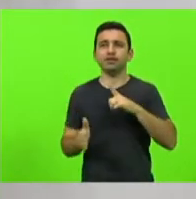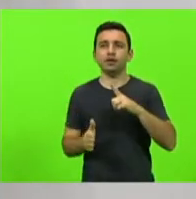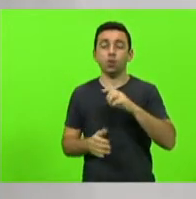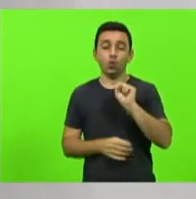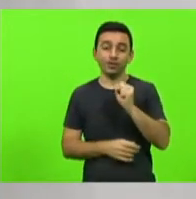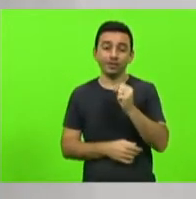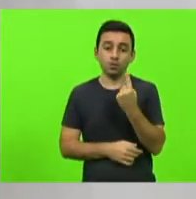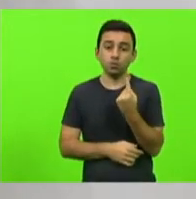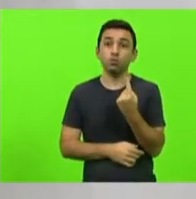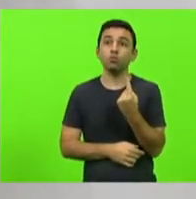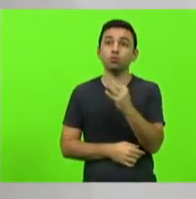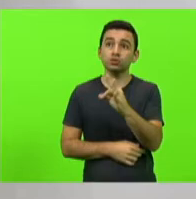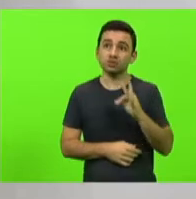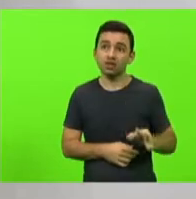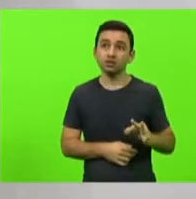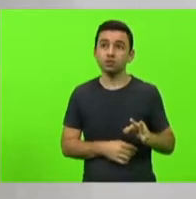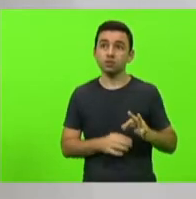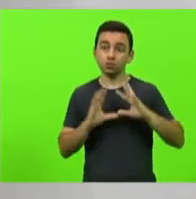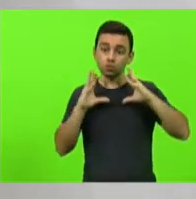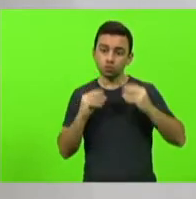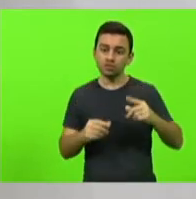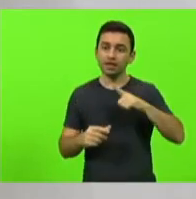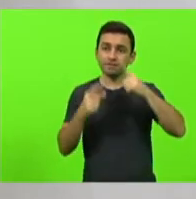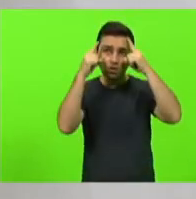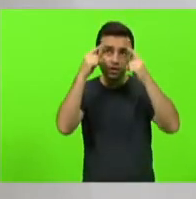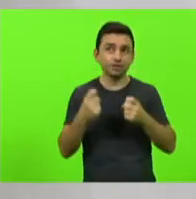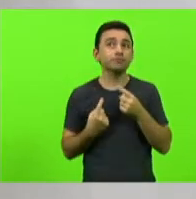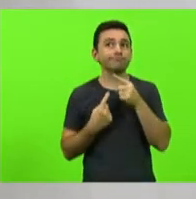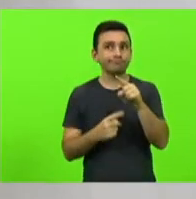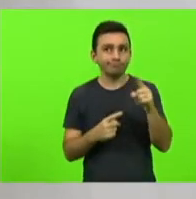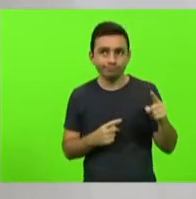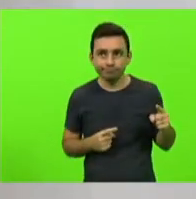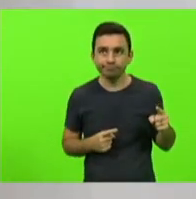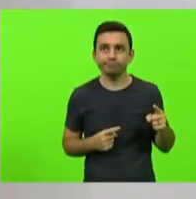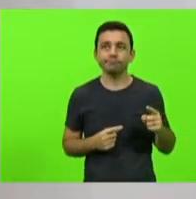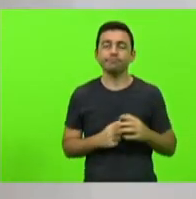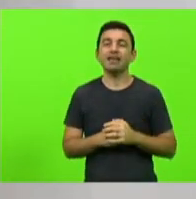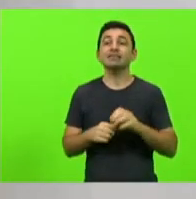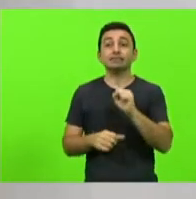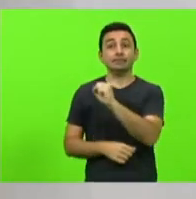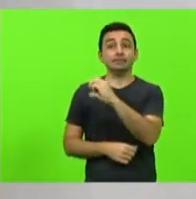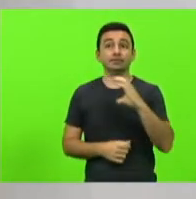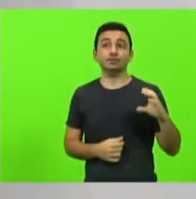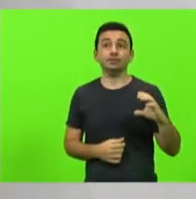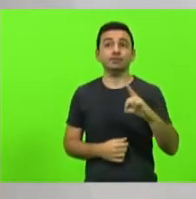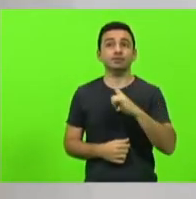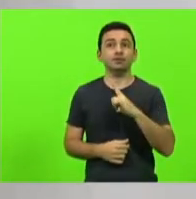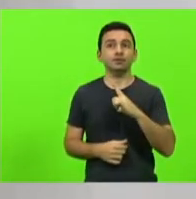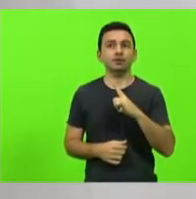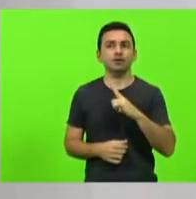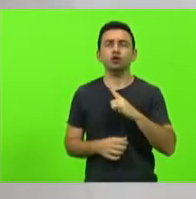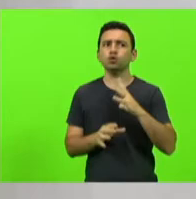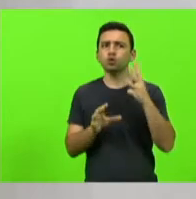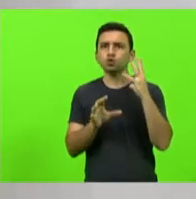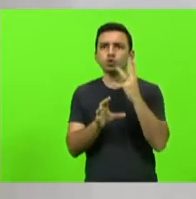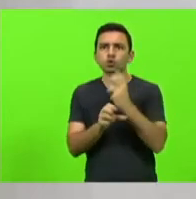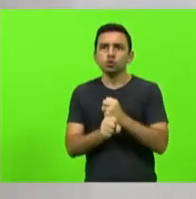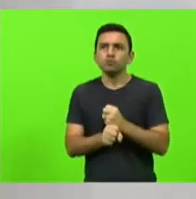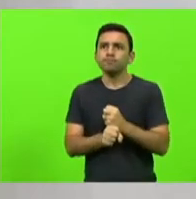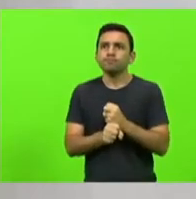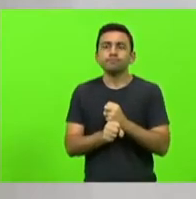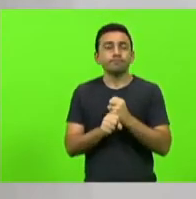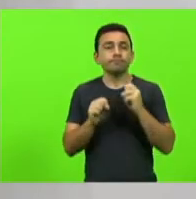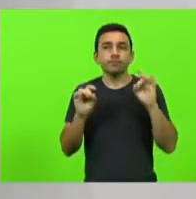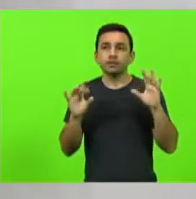violência em seu deslocamento pela cidade Santa Catarina possui um impressionante marco de violência